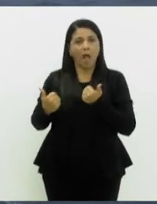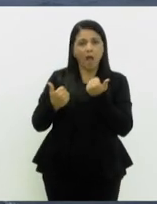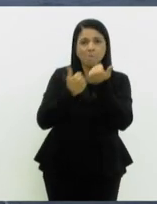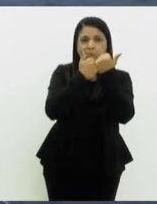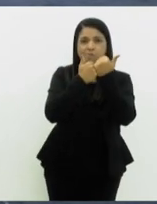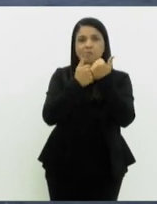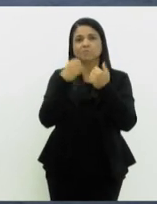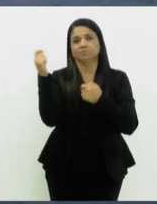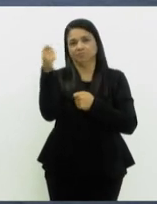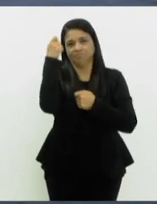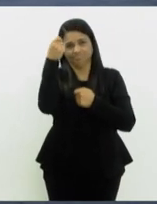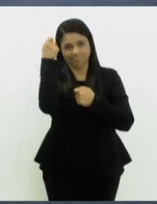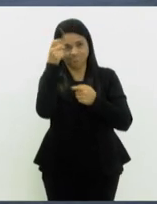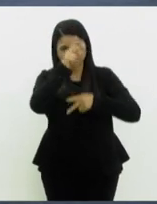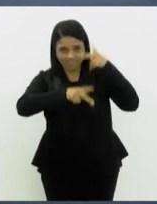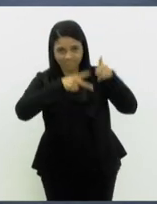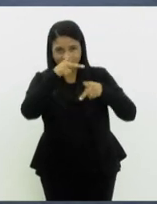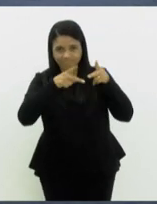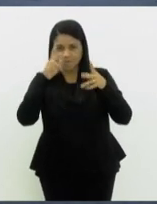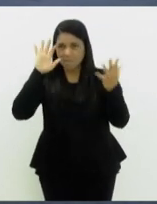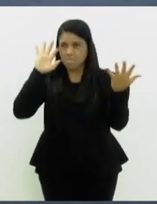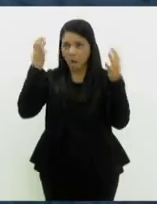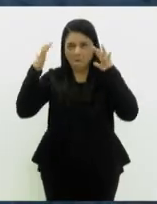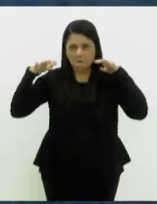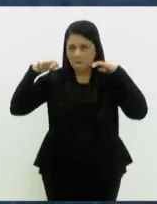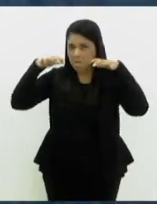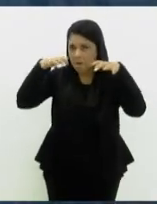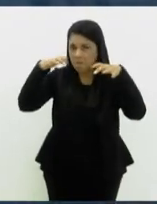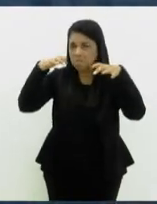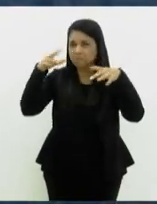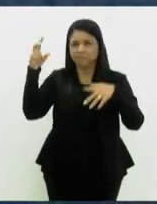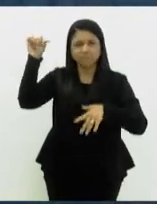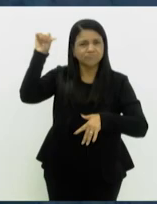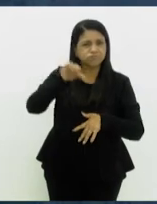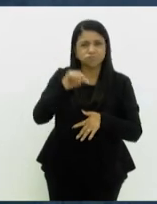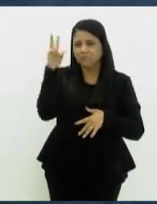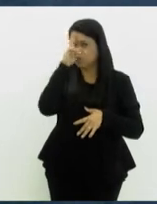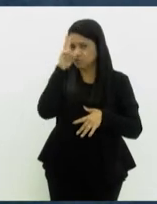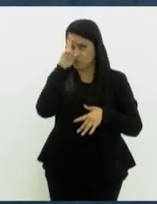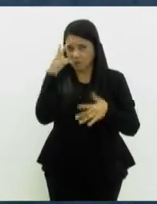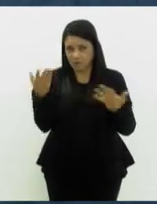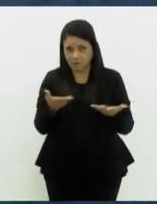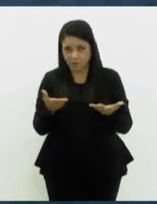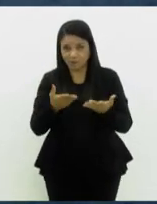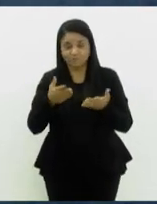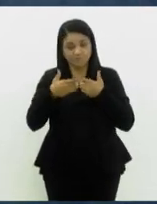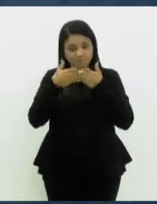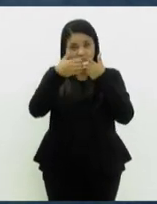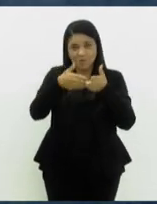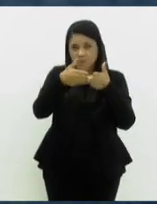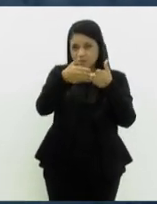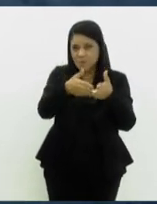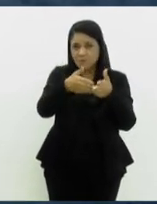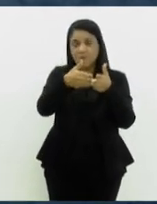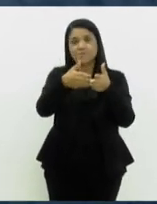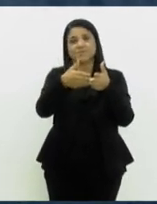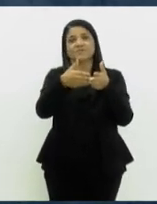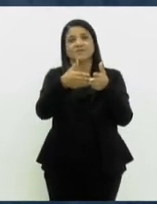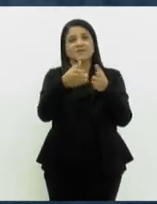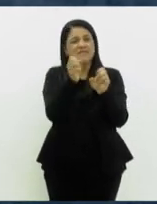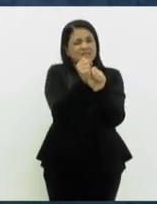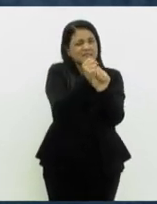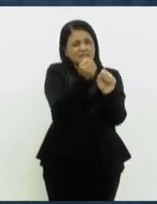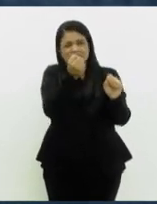Sul, que enfrenta a sua pior tragédia climática da história. Trata-se do navio Aeródromo Multipropósito Atlântico, maior